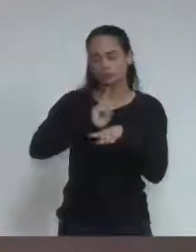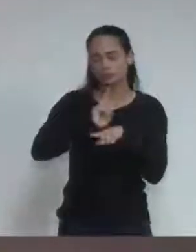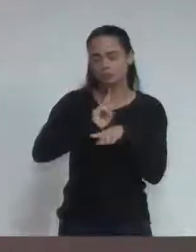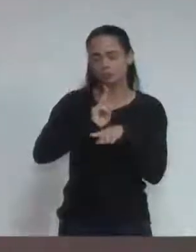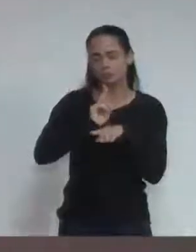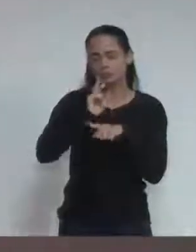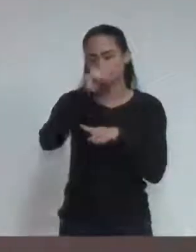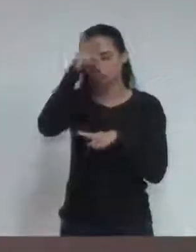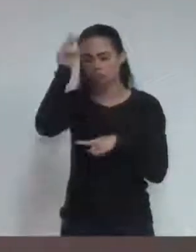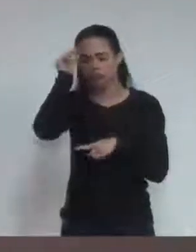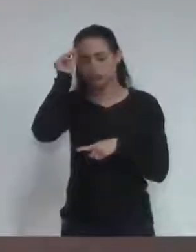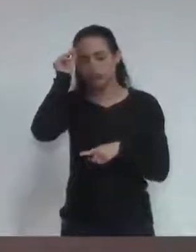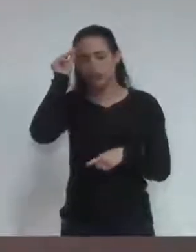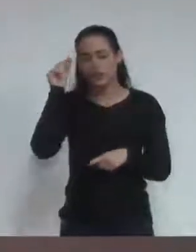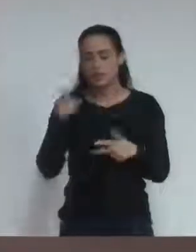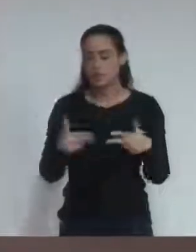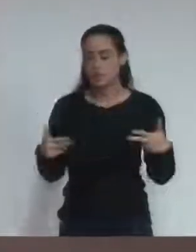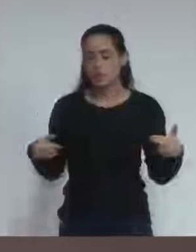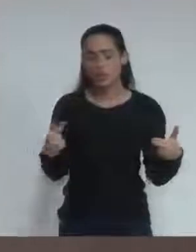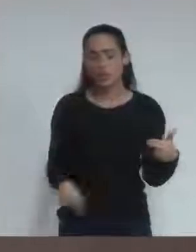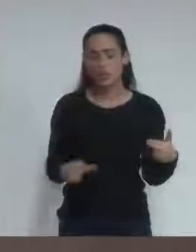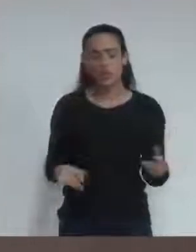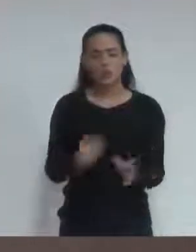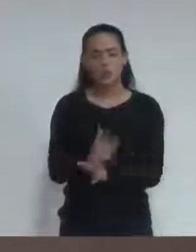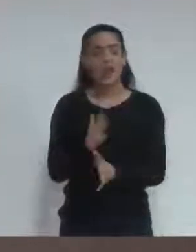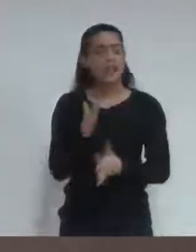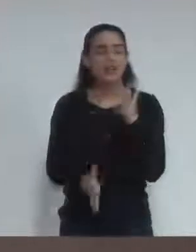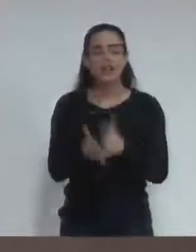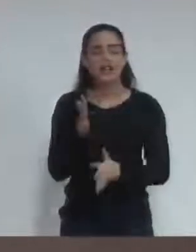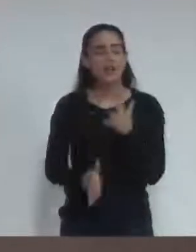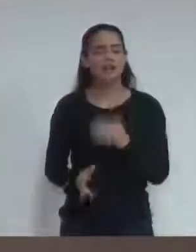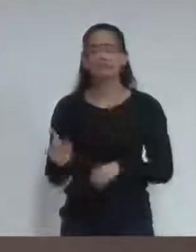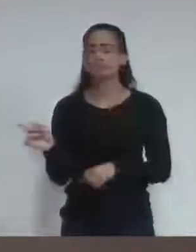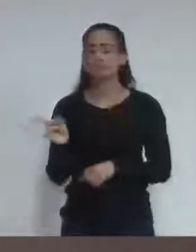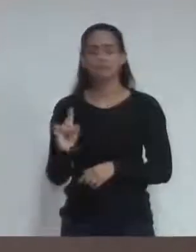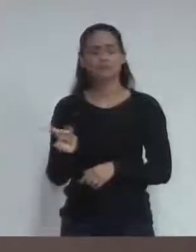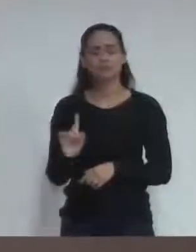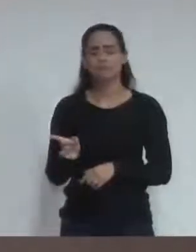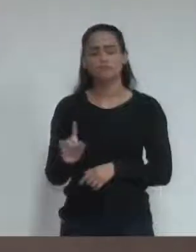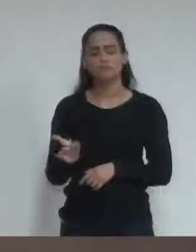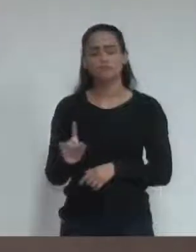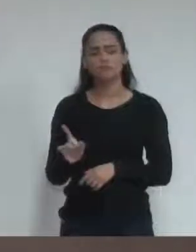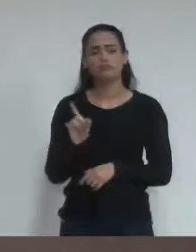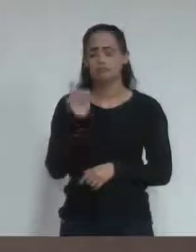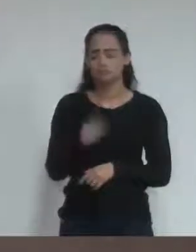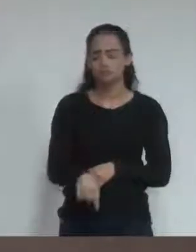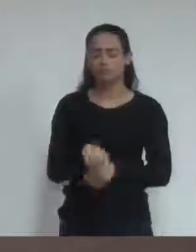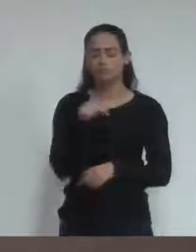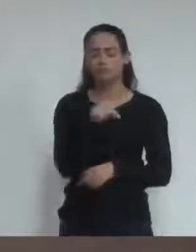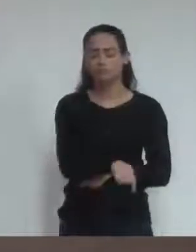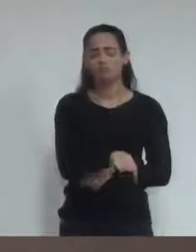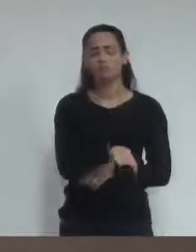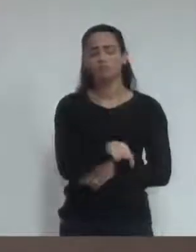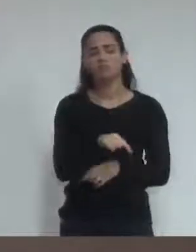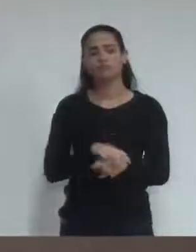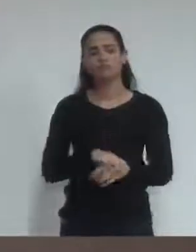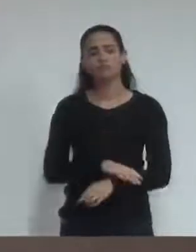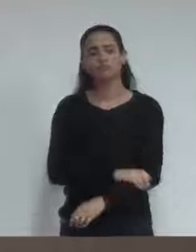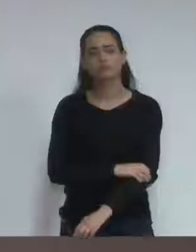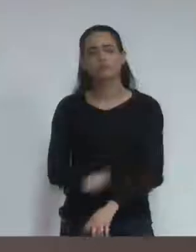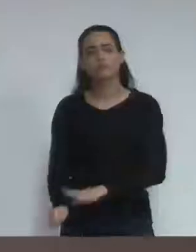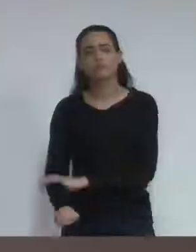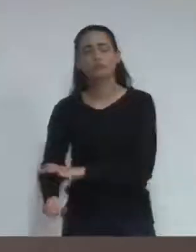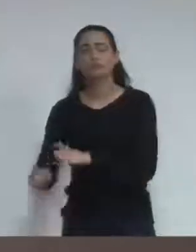Isso é simplesmente administrativo e legislativo. Os médicos têm que continuar a trabalhar,